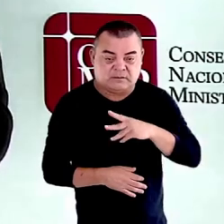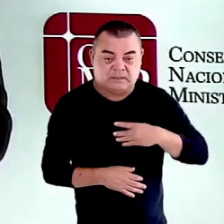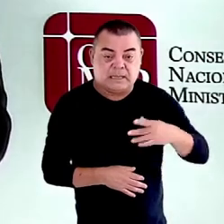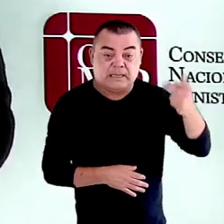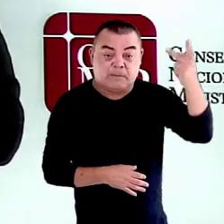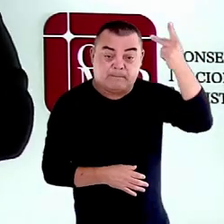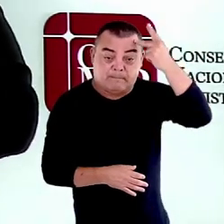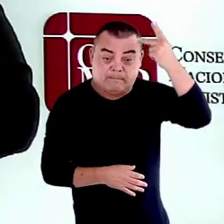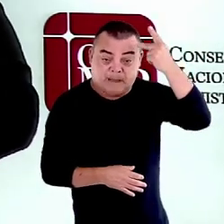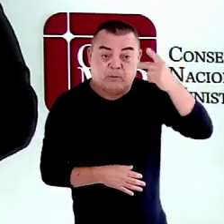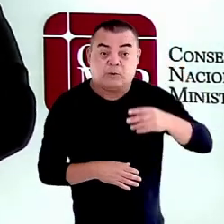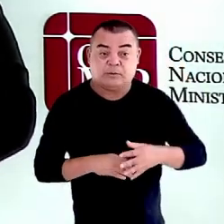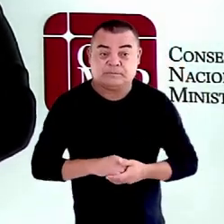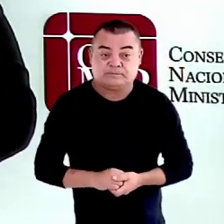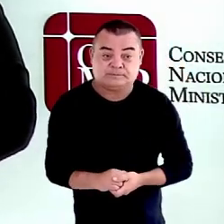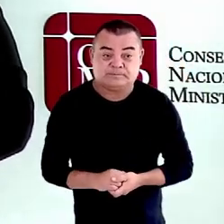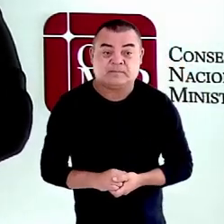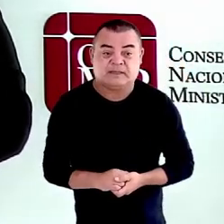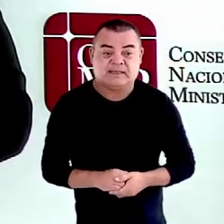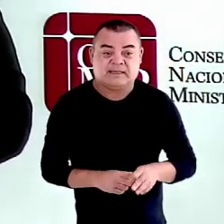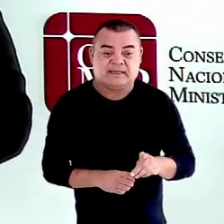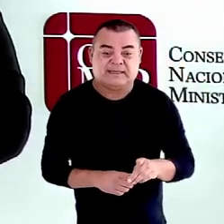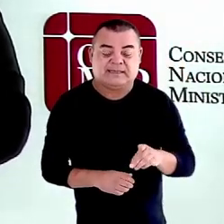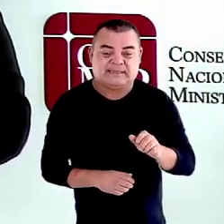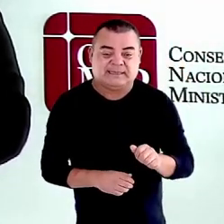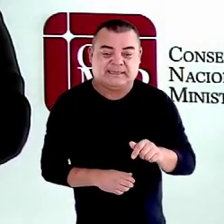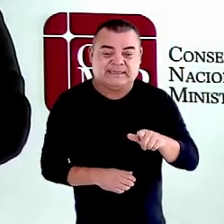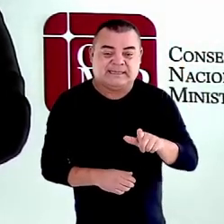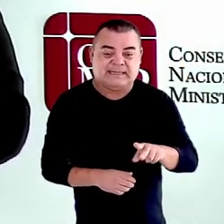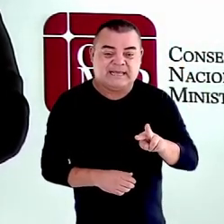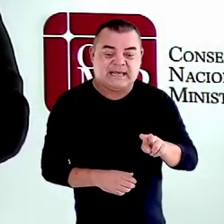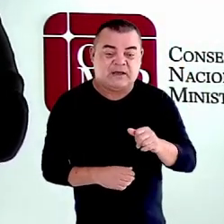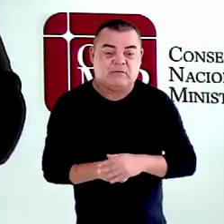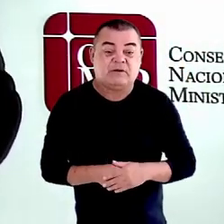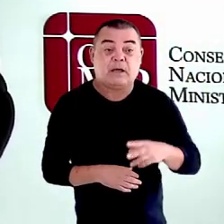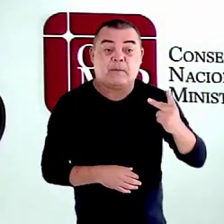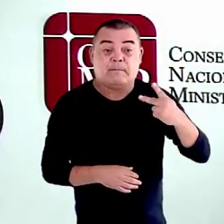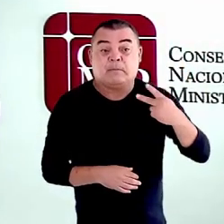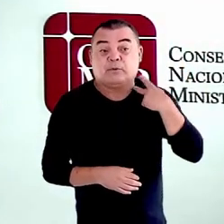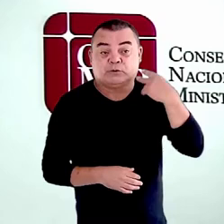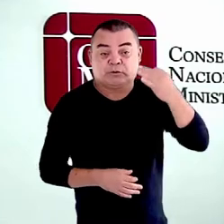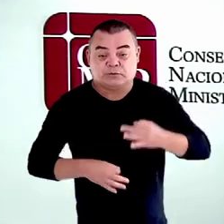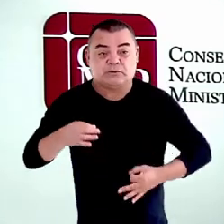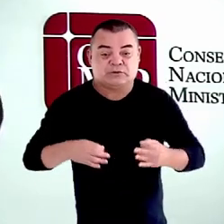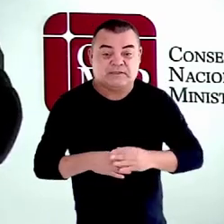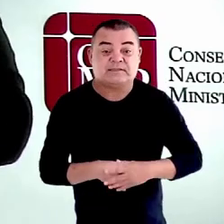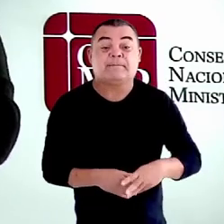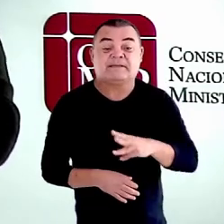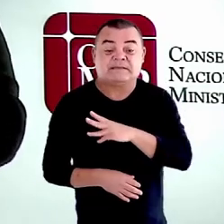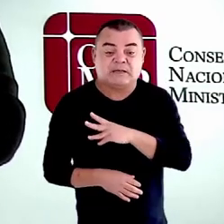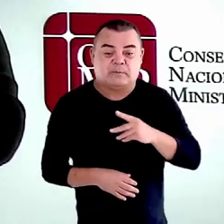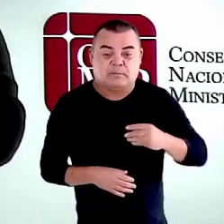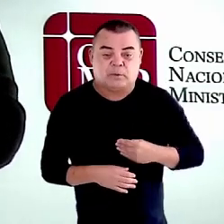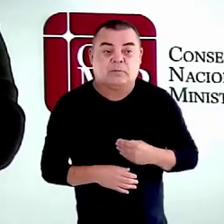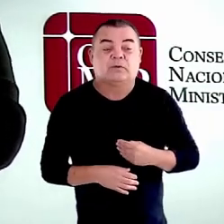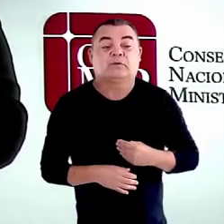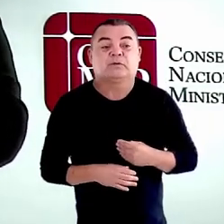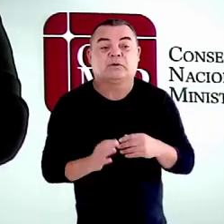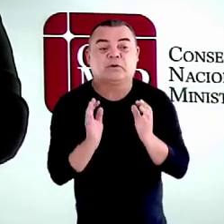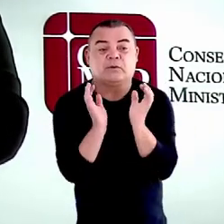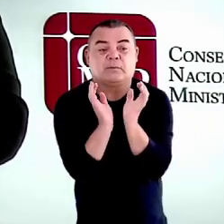São Paulo. Dalva Cabral Oliveira Neta, Promotora de Justiça do Ministério Público do Estado de Pernambuco.